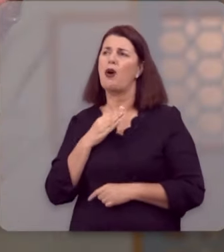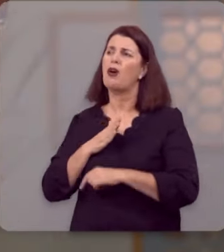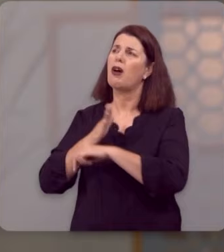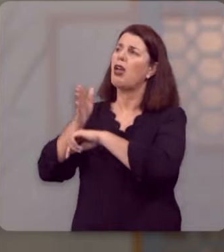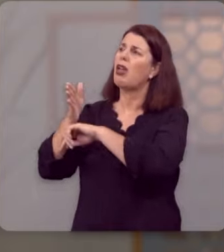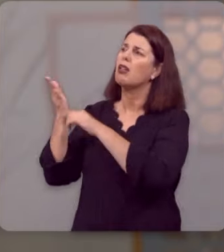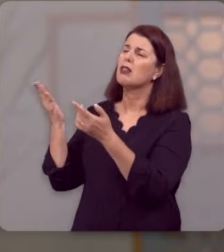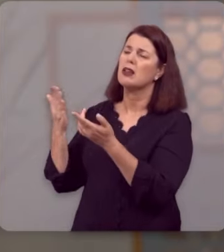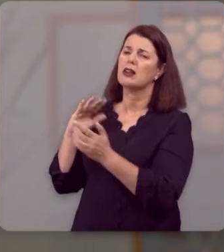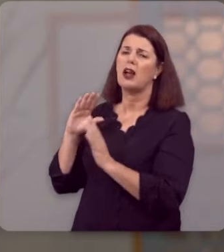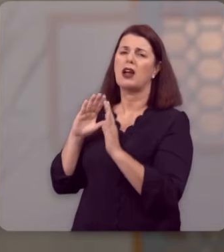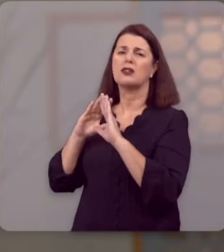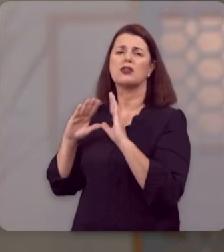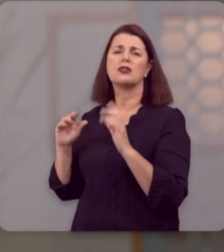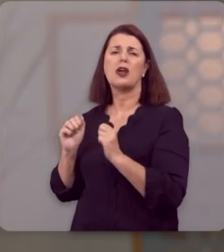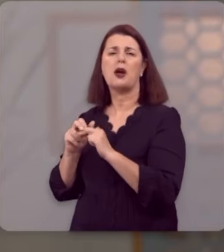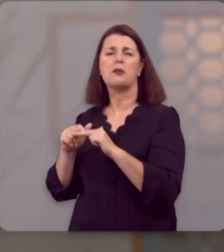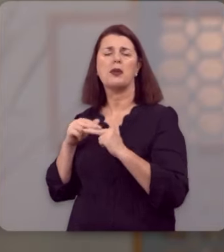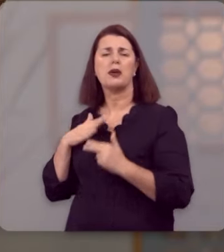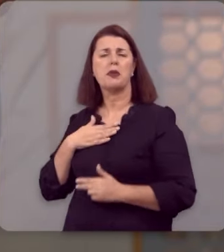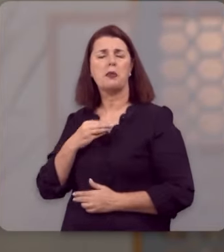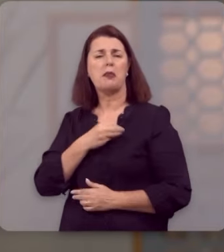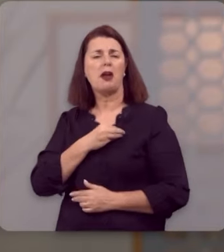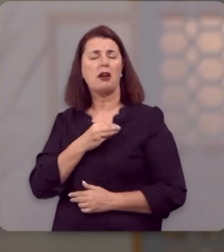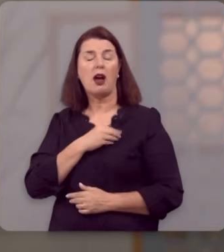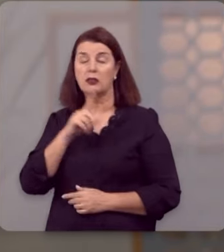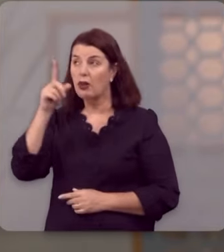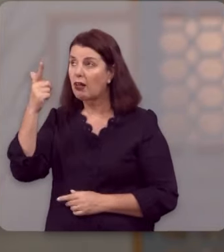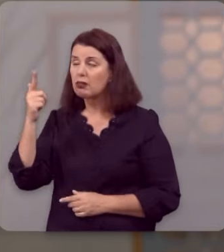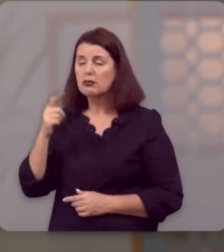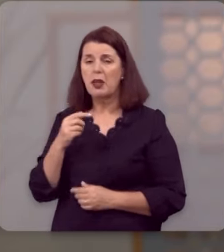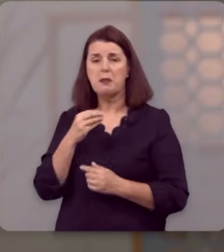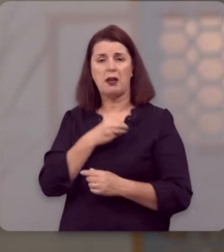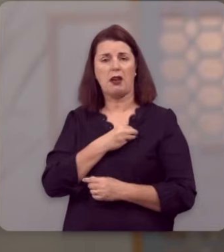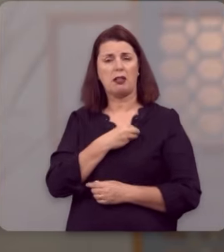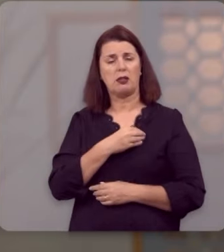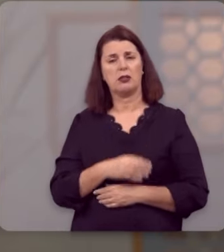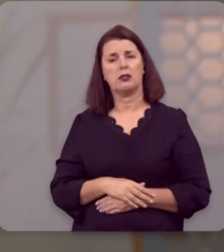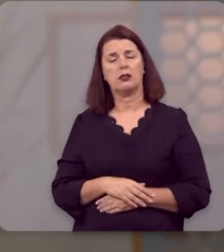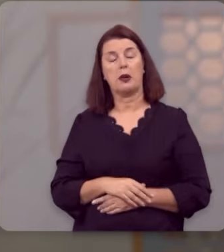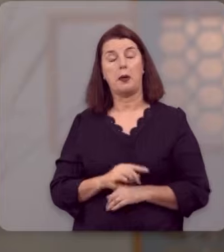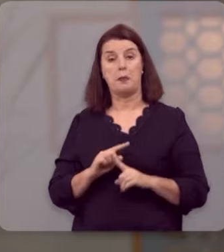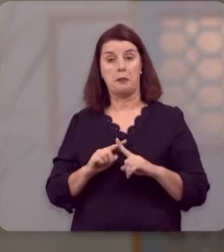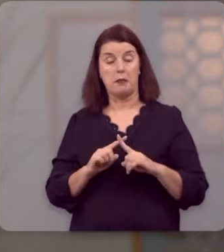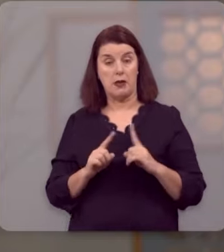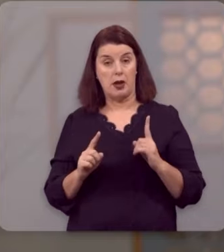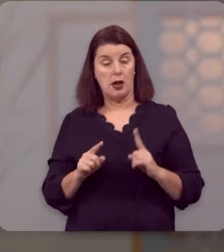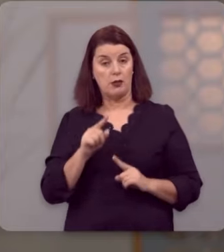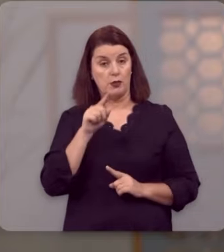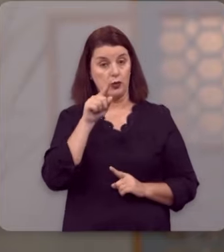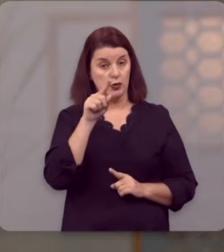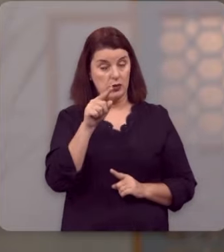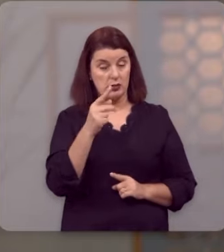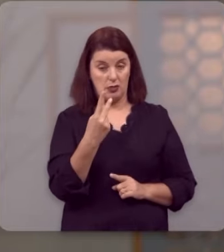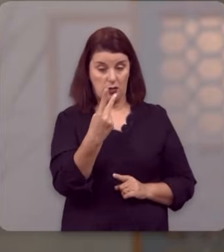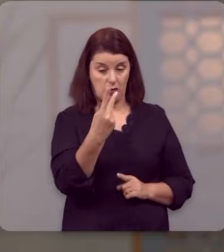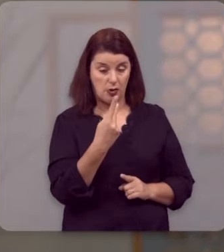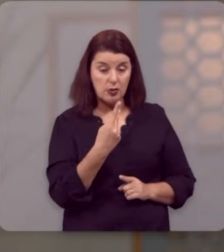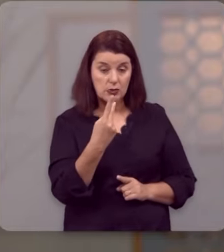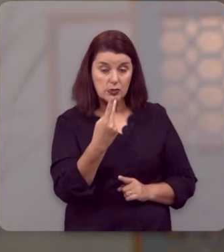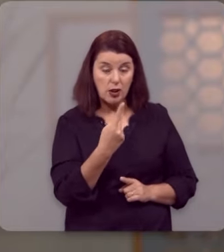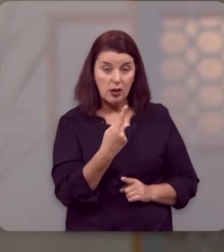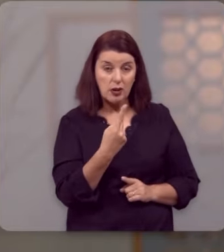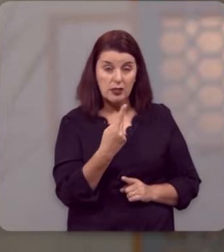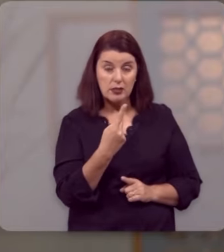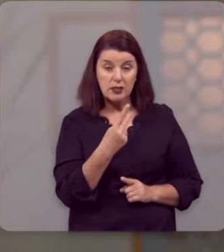entrar no céu com os meus pecados, porque lá no céu não pode entrar pecado. Agora, o que você não pode fazer, eu não posso